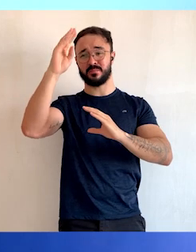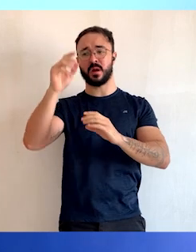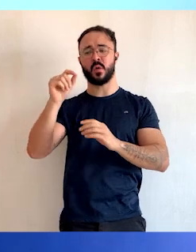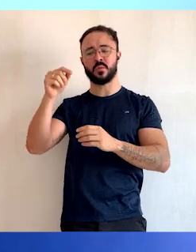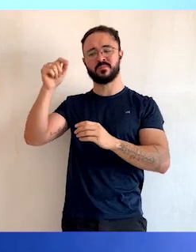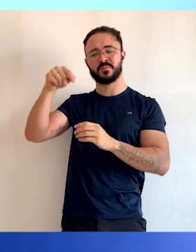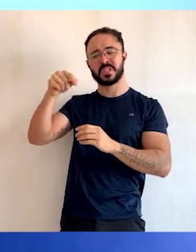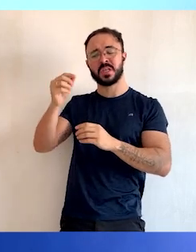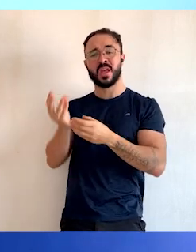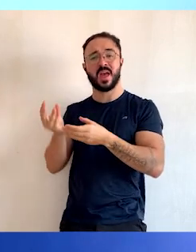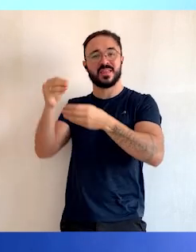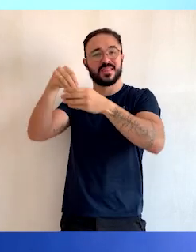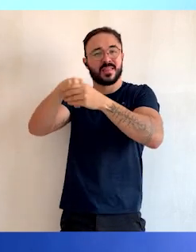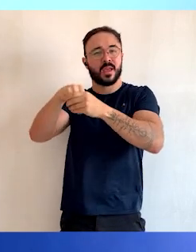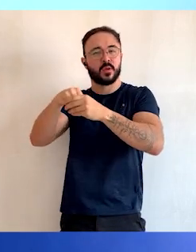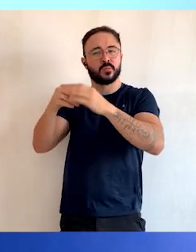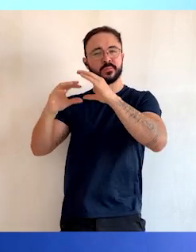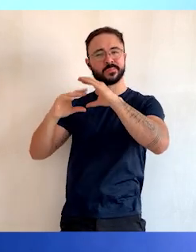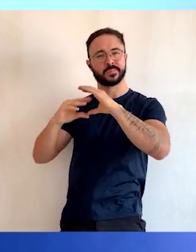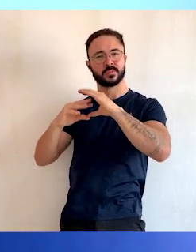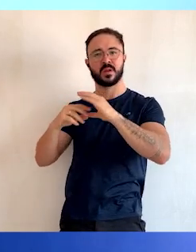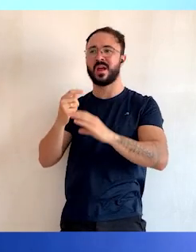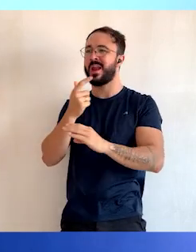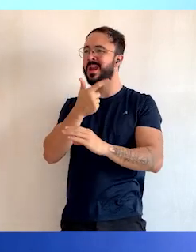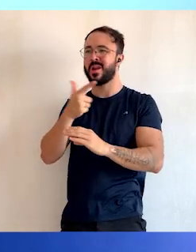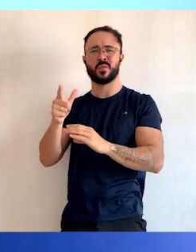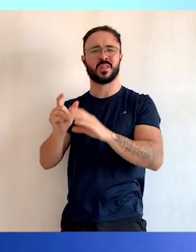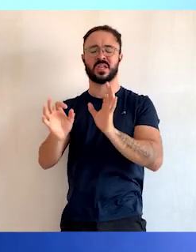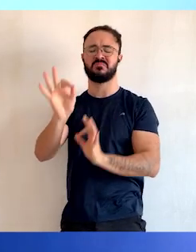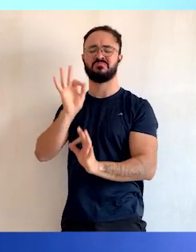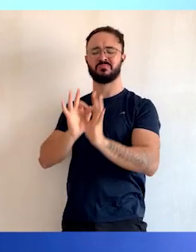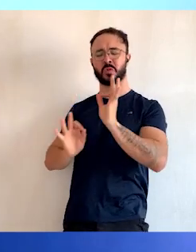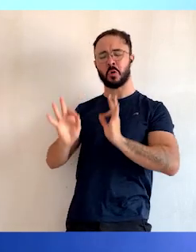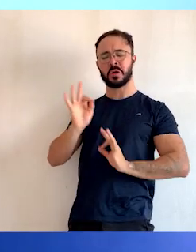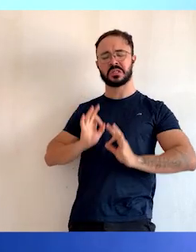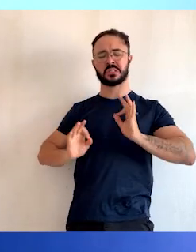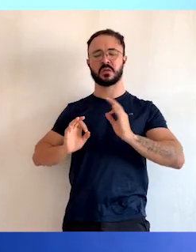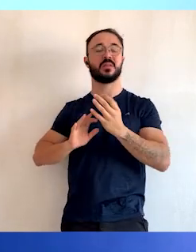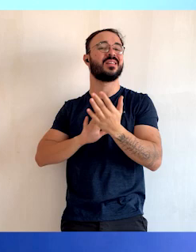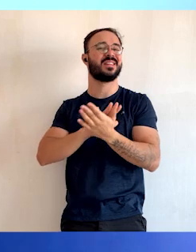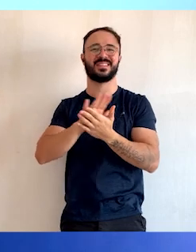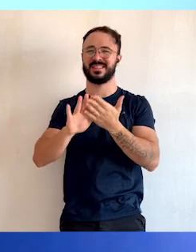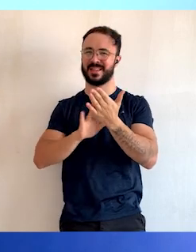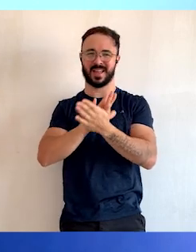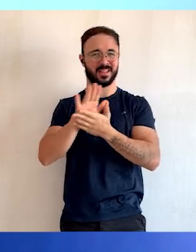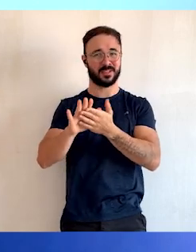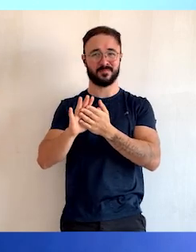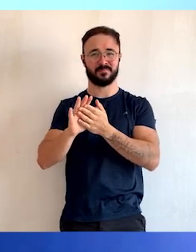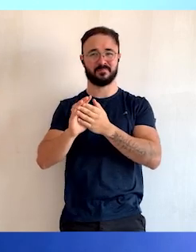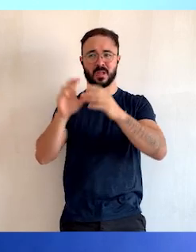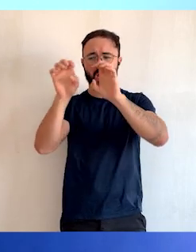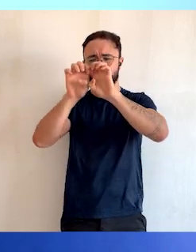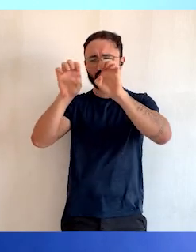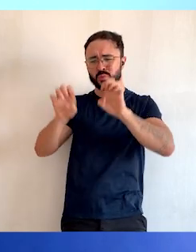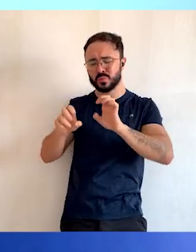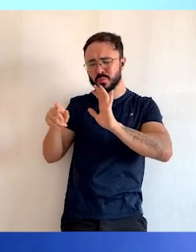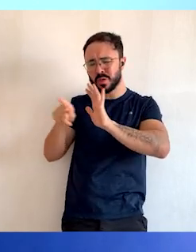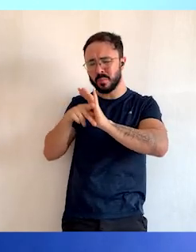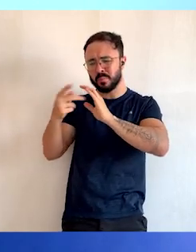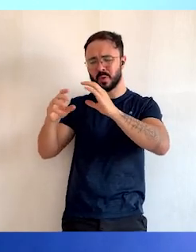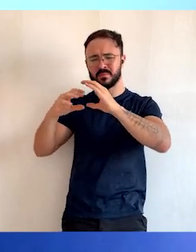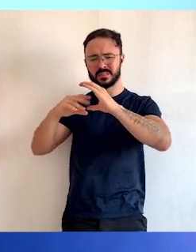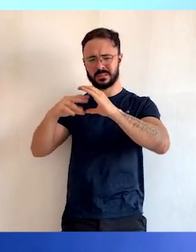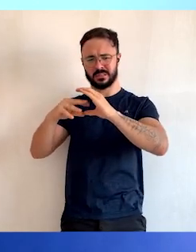organização de seu núcleo. Elas não têm uma estrutura que separe o